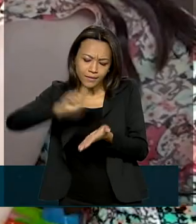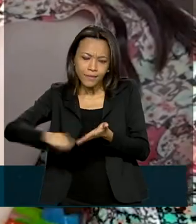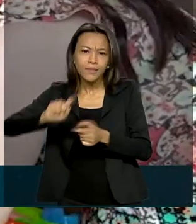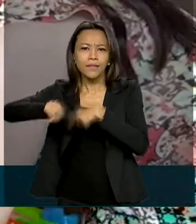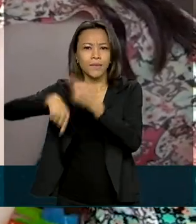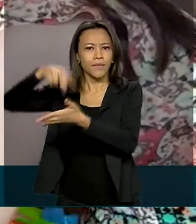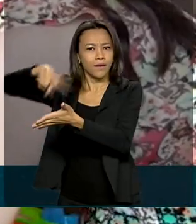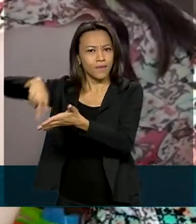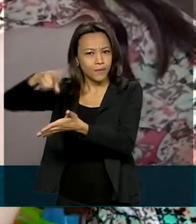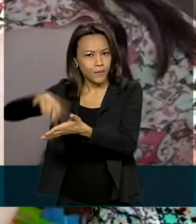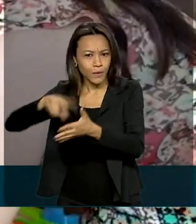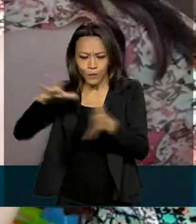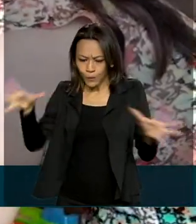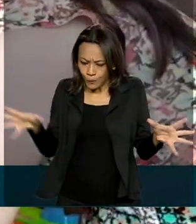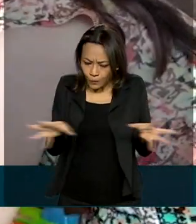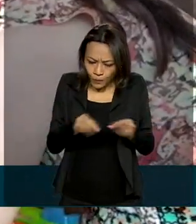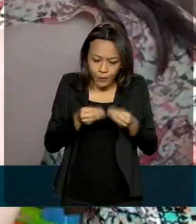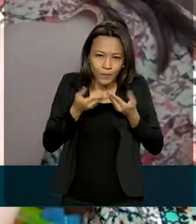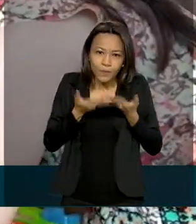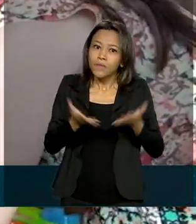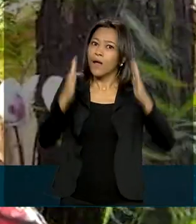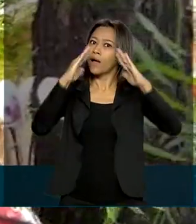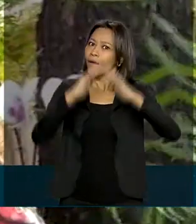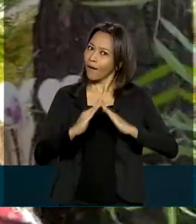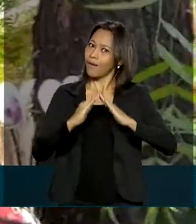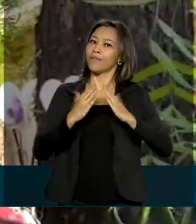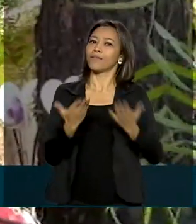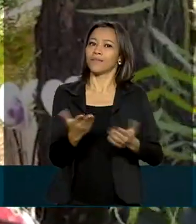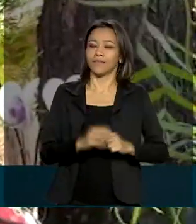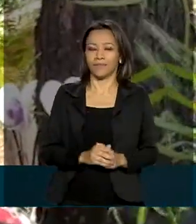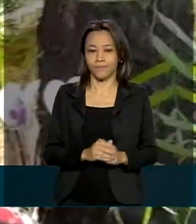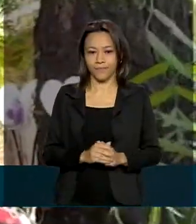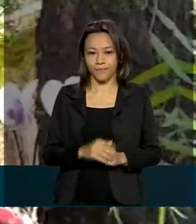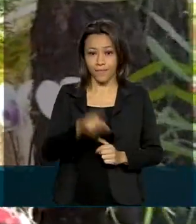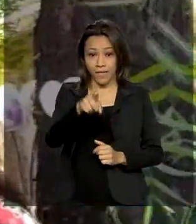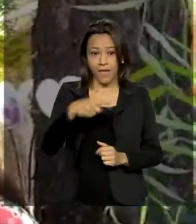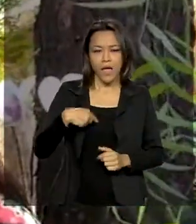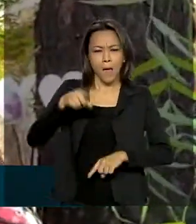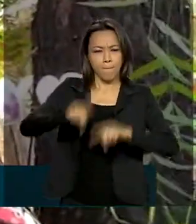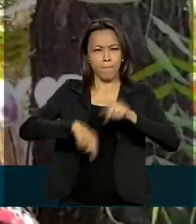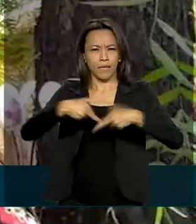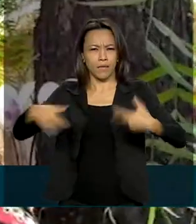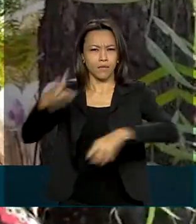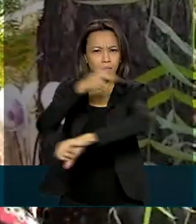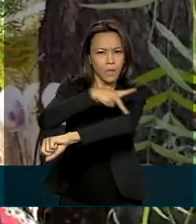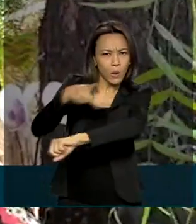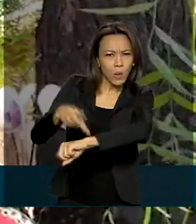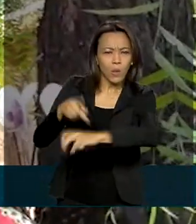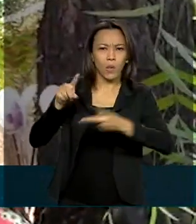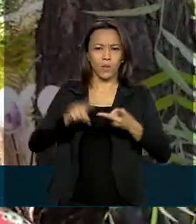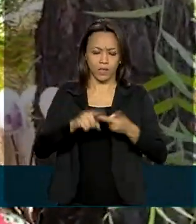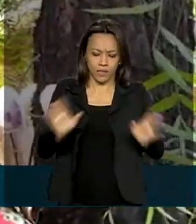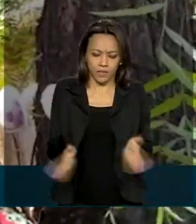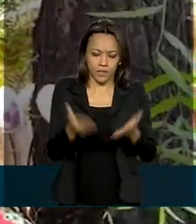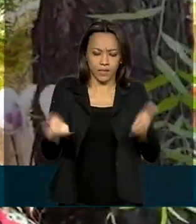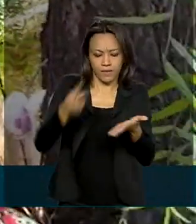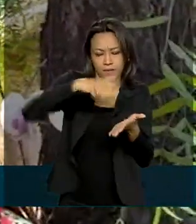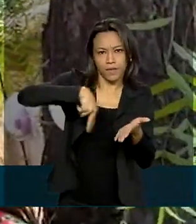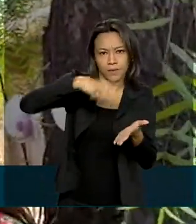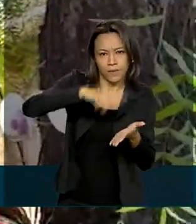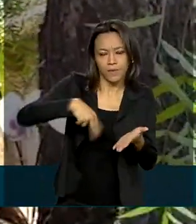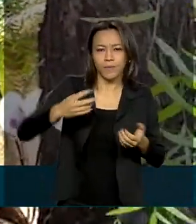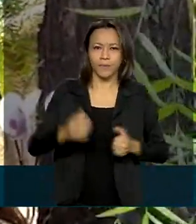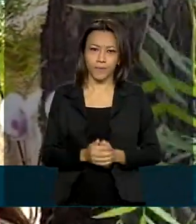da leitura. Tudo isso em casa. Com materiais pedagógicos, incentivando a leitura,